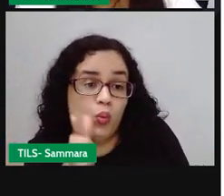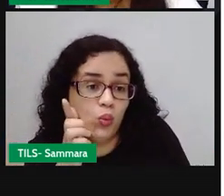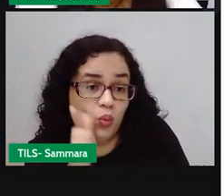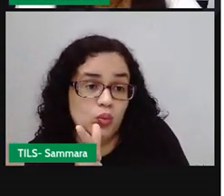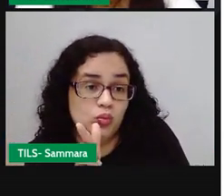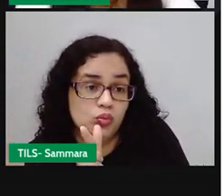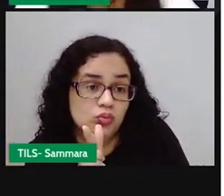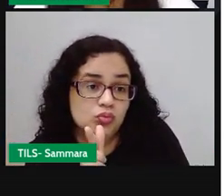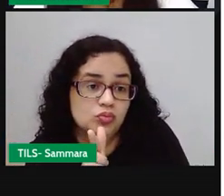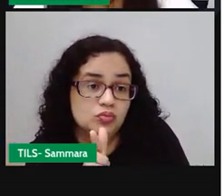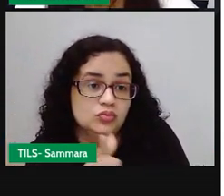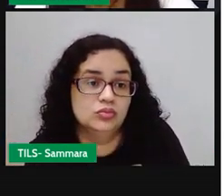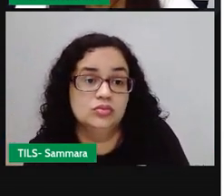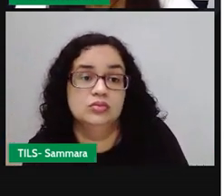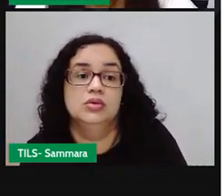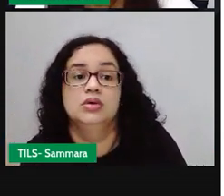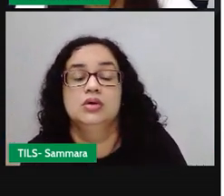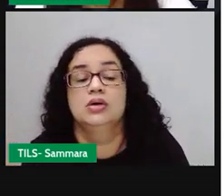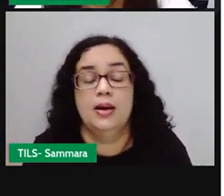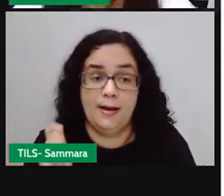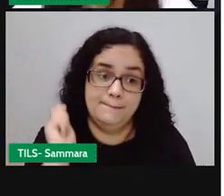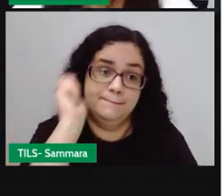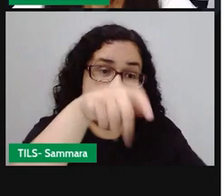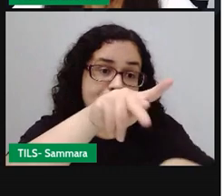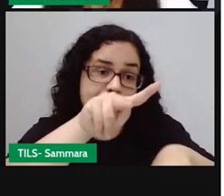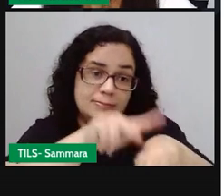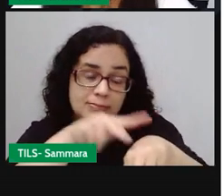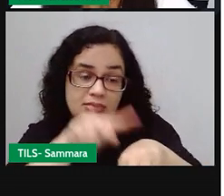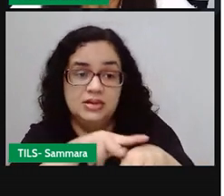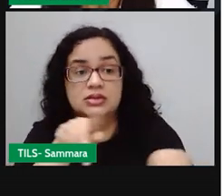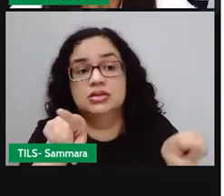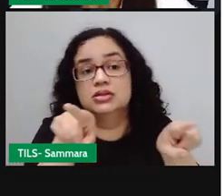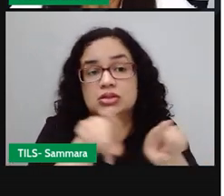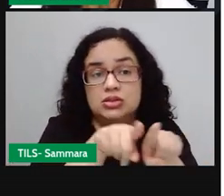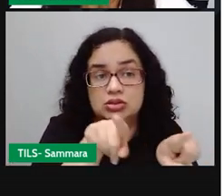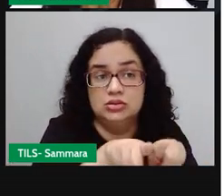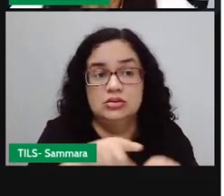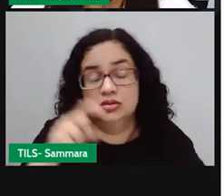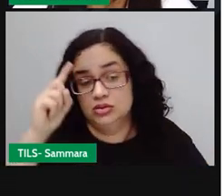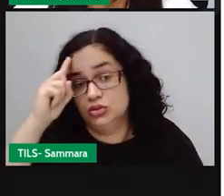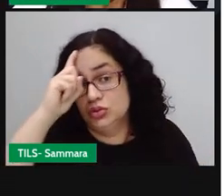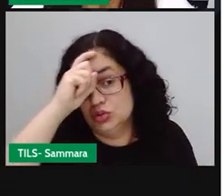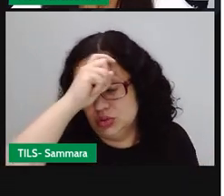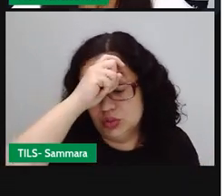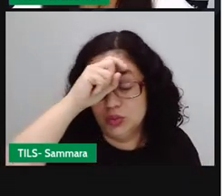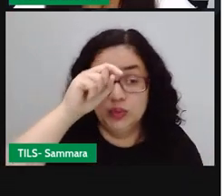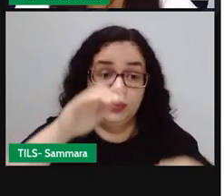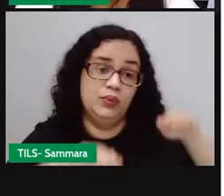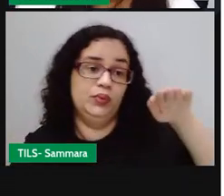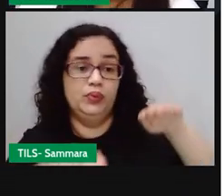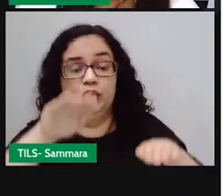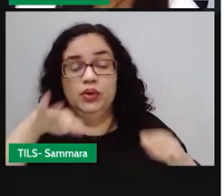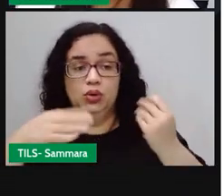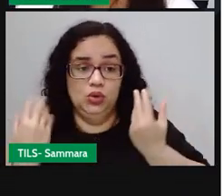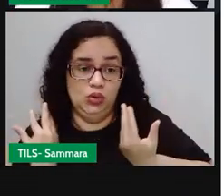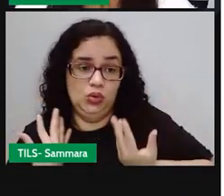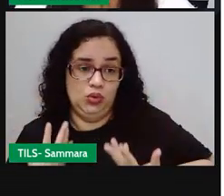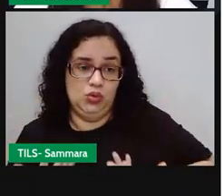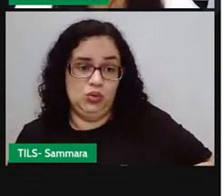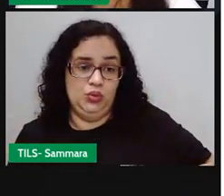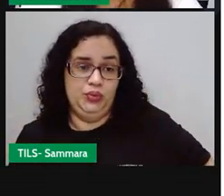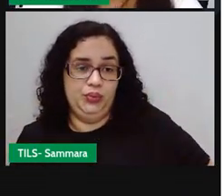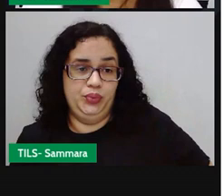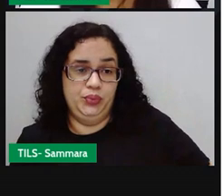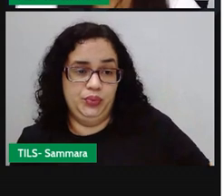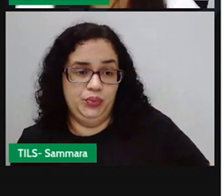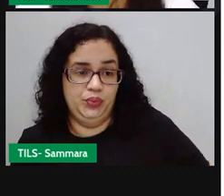alvo quando a gente fosse jogar a pedra na casa. E também dificulta aí o equilíbrio, o cansaço. Já que você vai